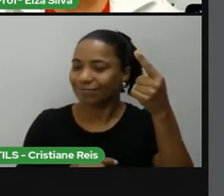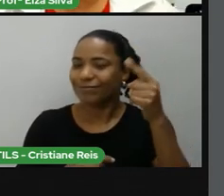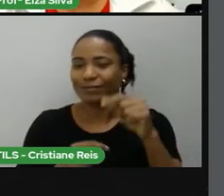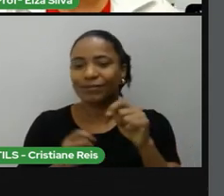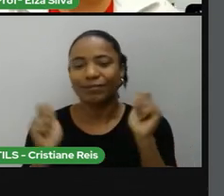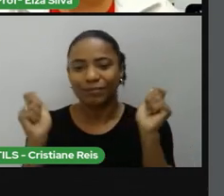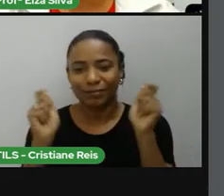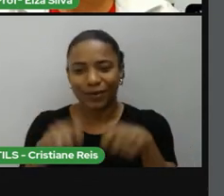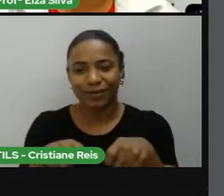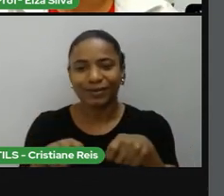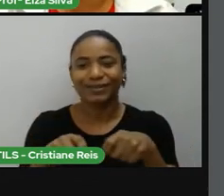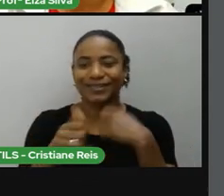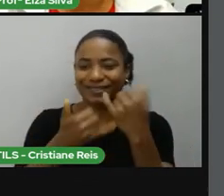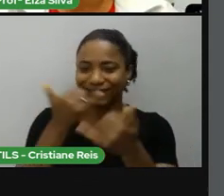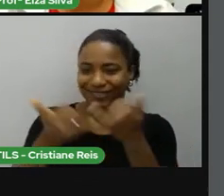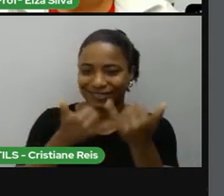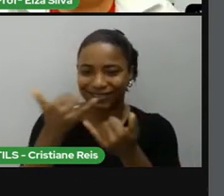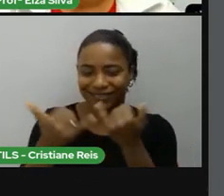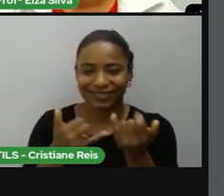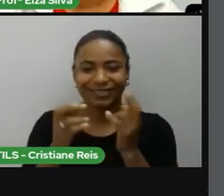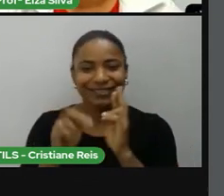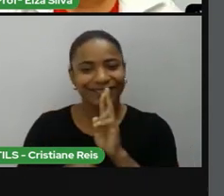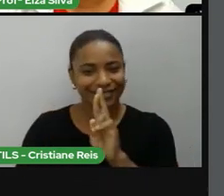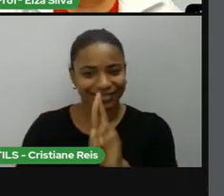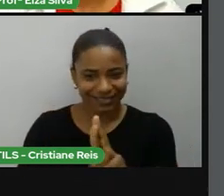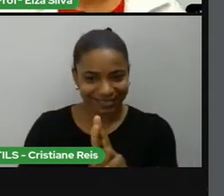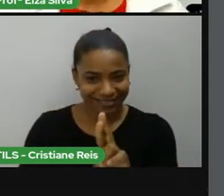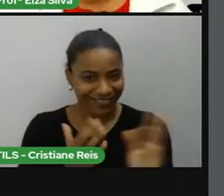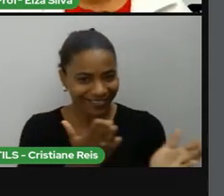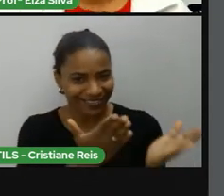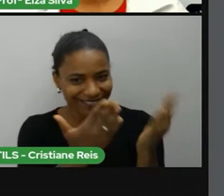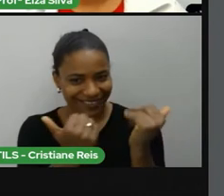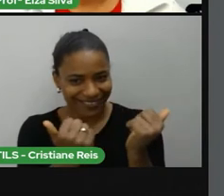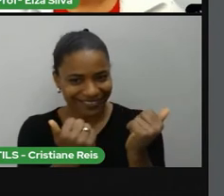participar dessa brincadeira. Let's go!